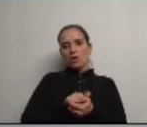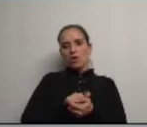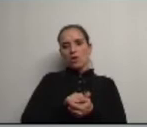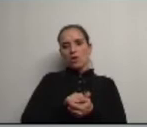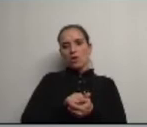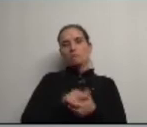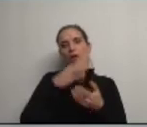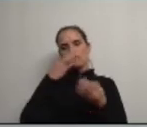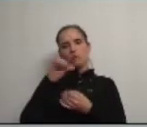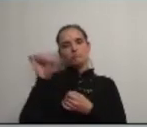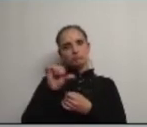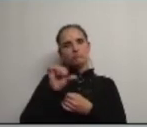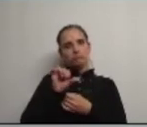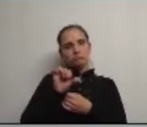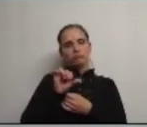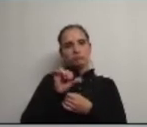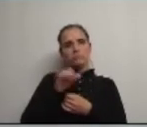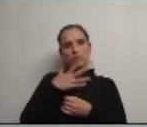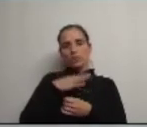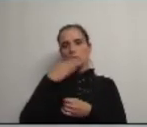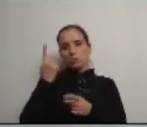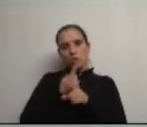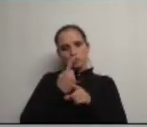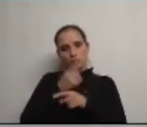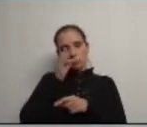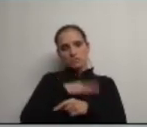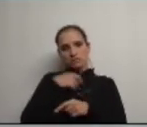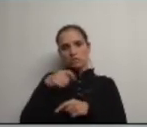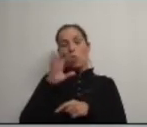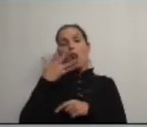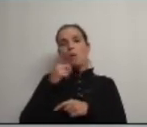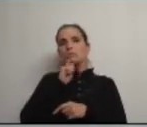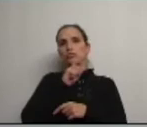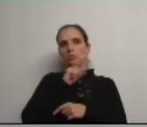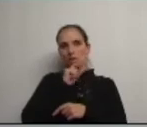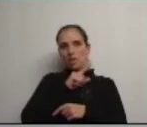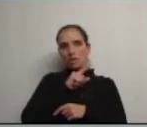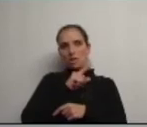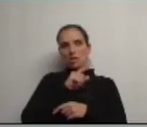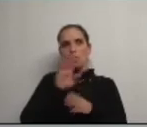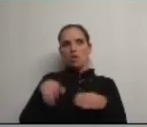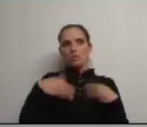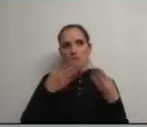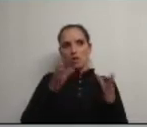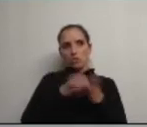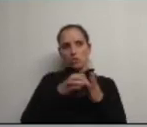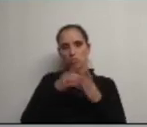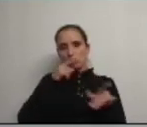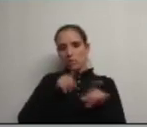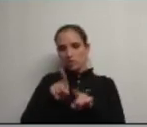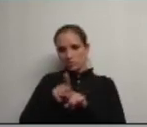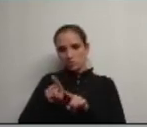isto vai mesmo mal então eu queria pedir o seguinte ao Sr. Presidente se fosse possível qual era a possibilidade de facultar aos grupos parlamentares